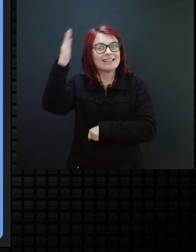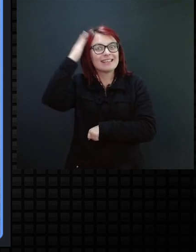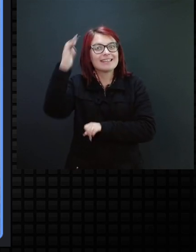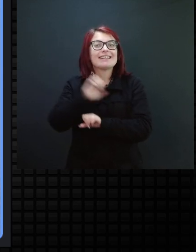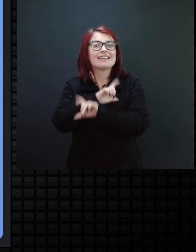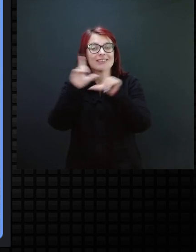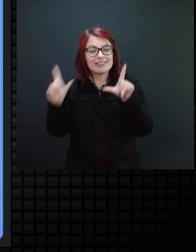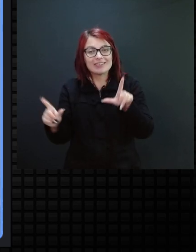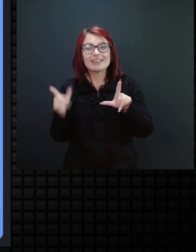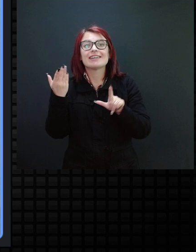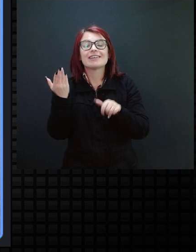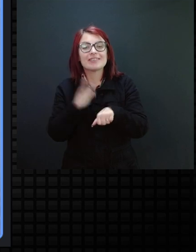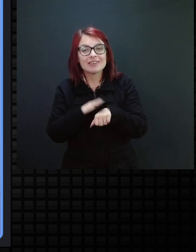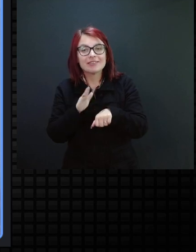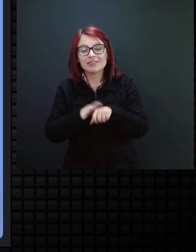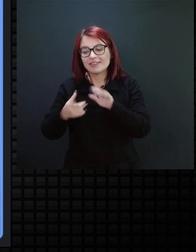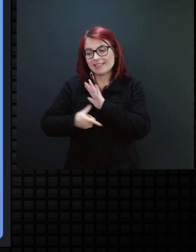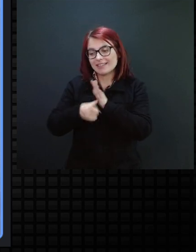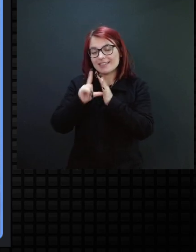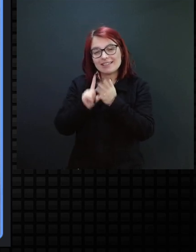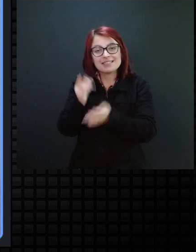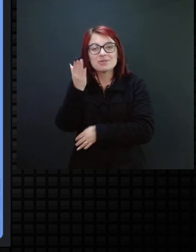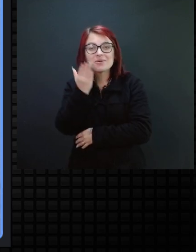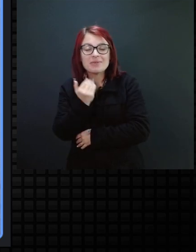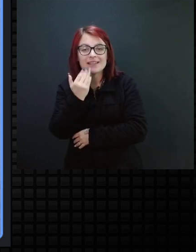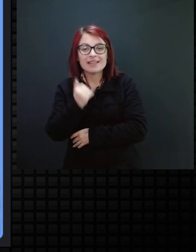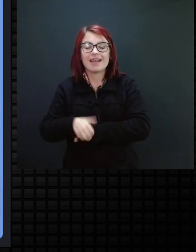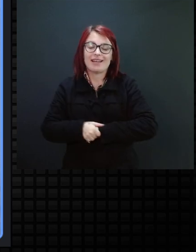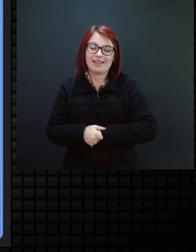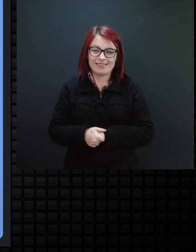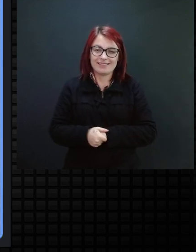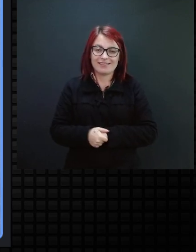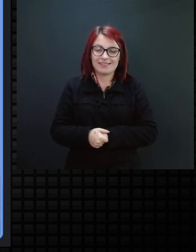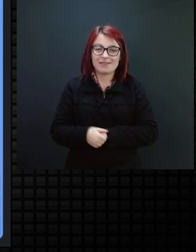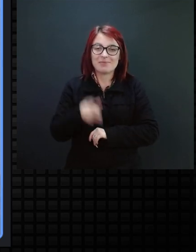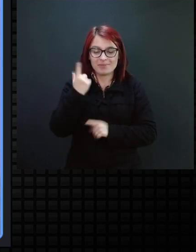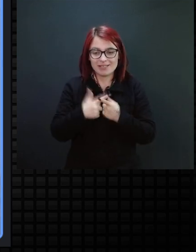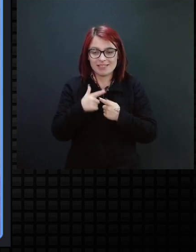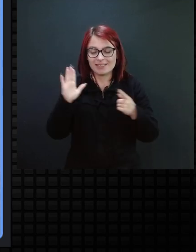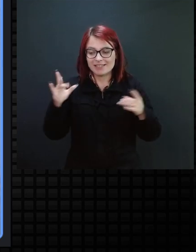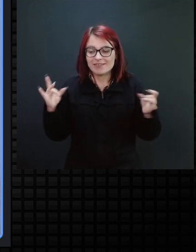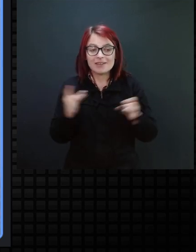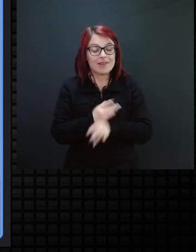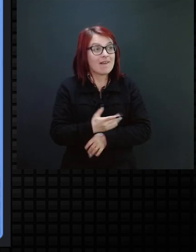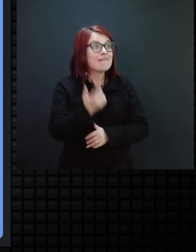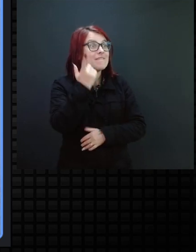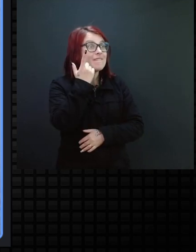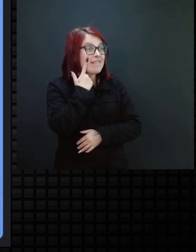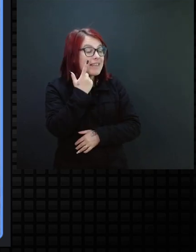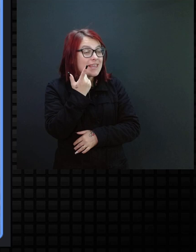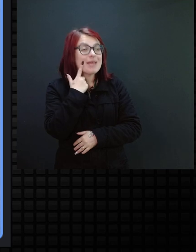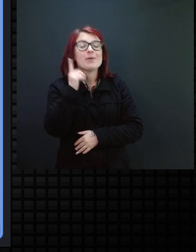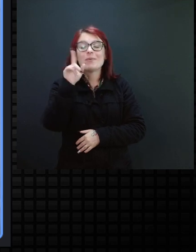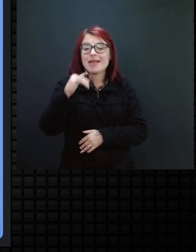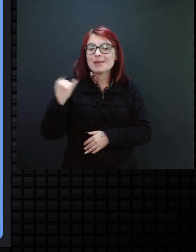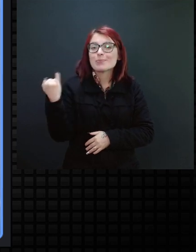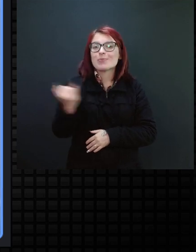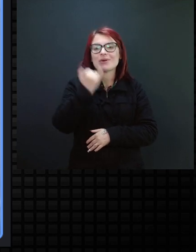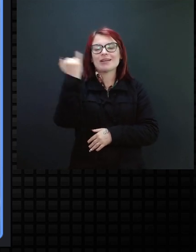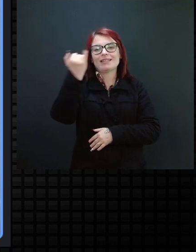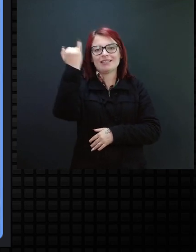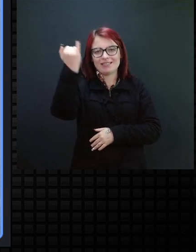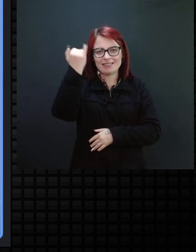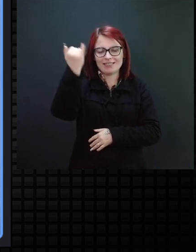que aquilo ali antecipava a comidinha, antecipava o papá, e eu falei, olha só a importância